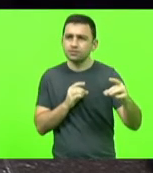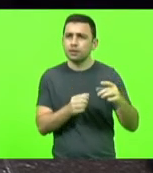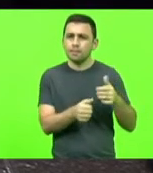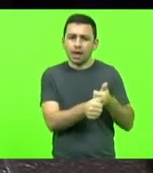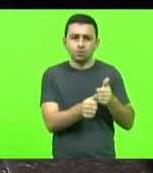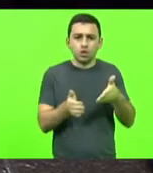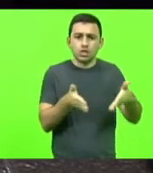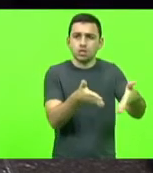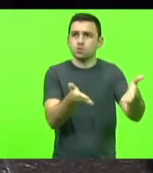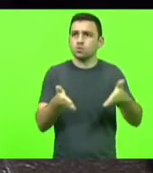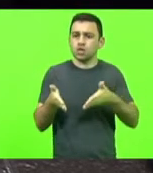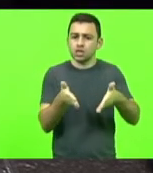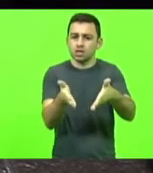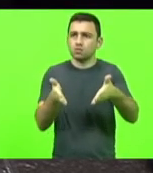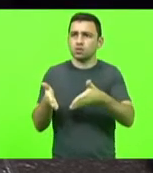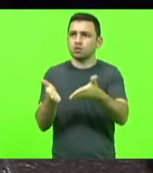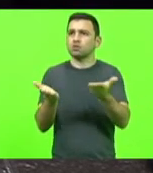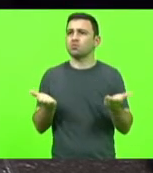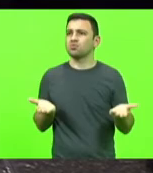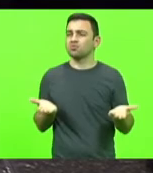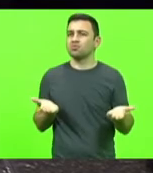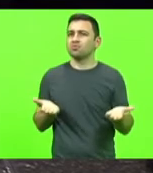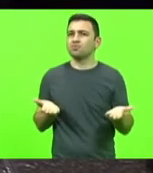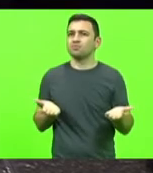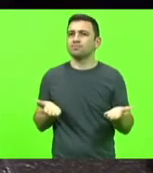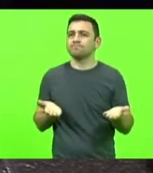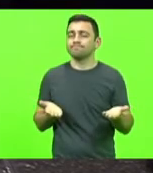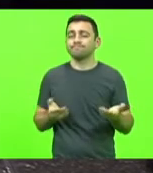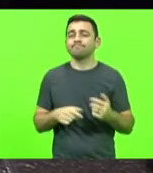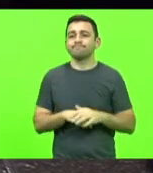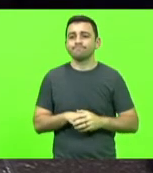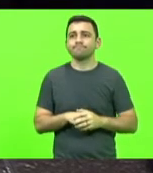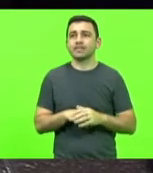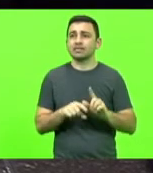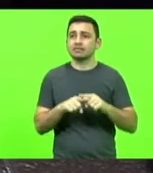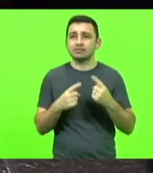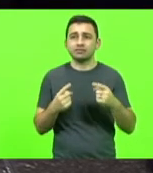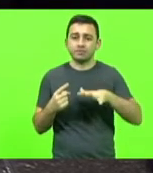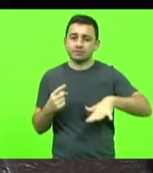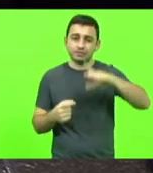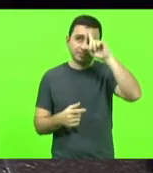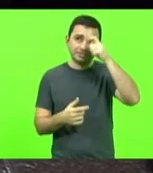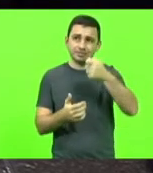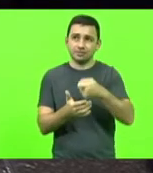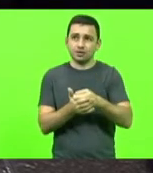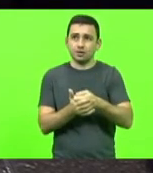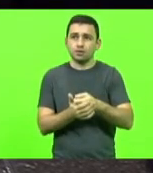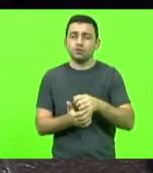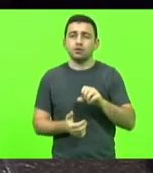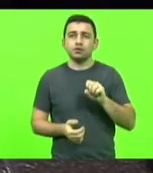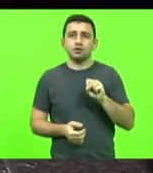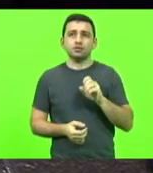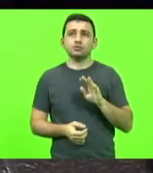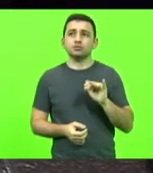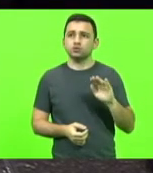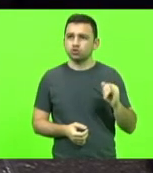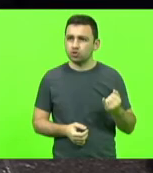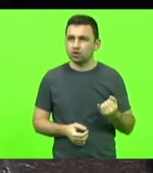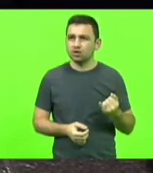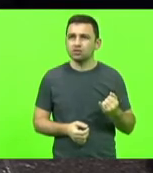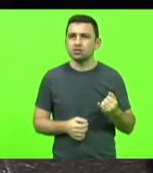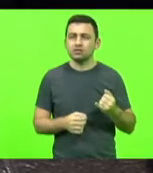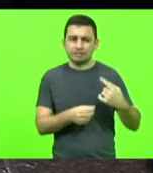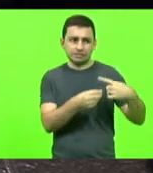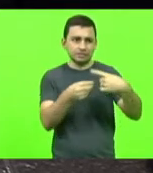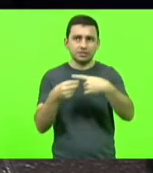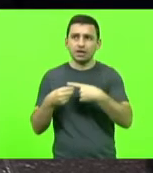e isso fez com que boa parte essa decisão do superior tribunal de justiça fez com que boa parte das cidades